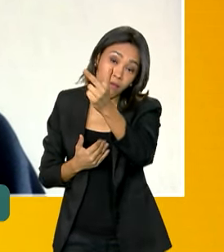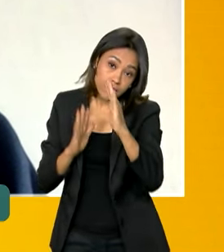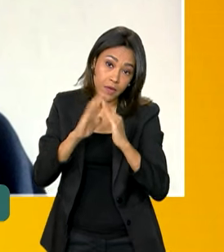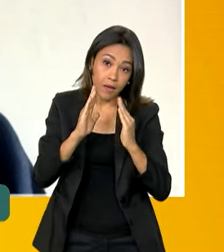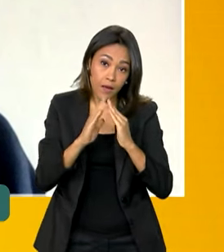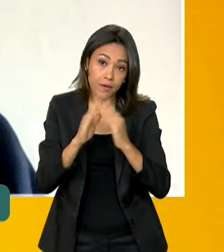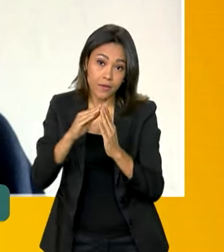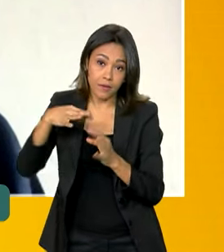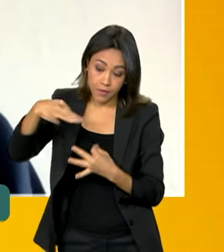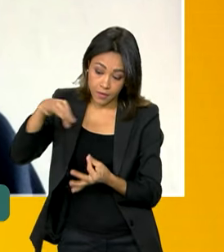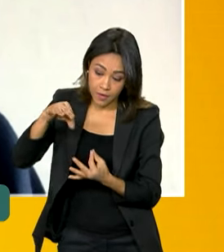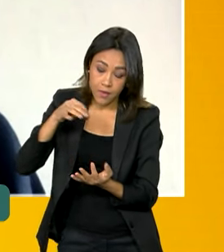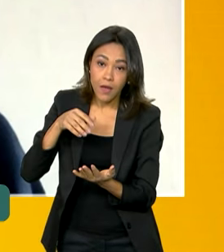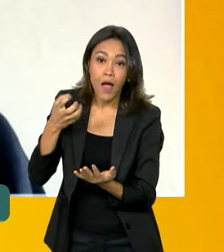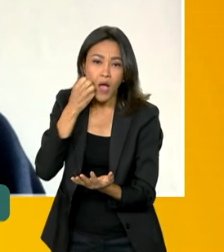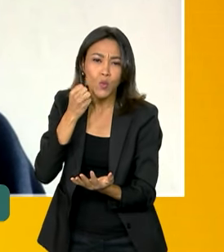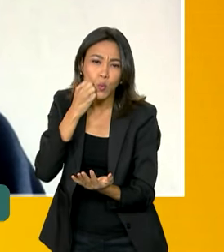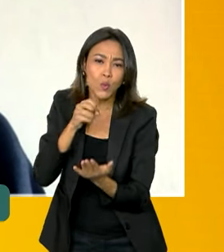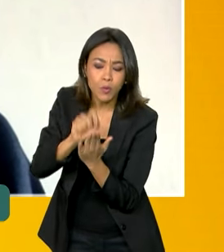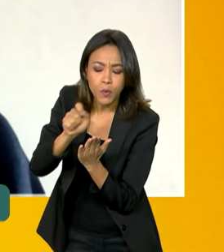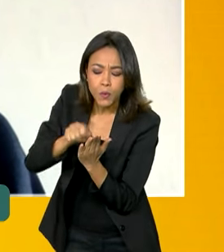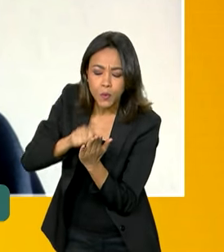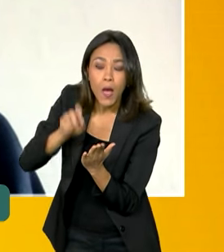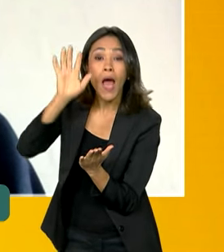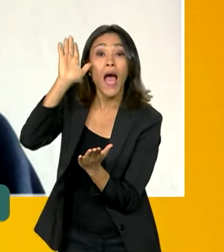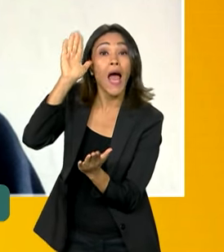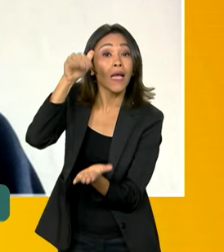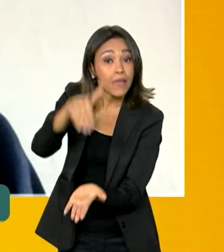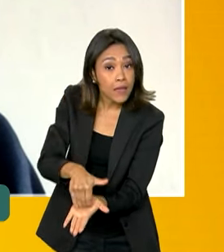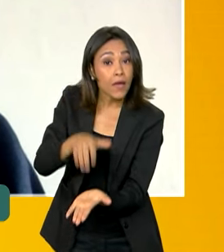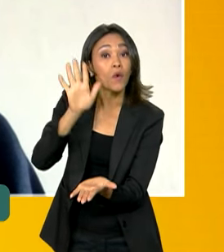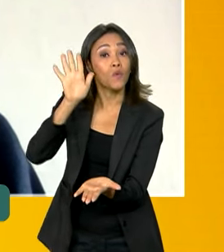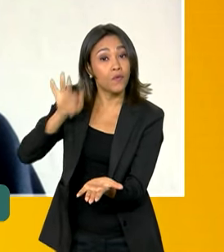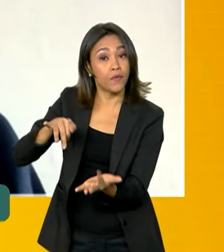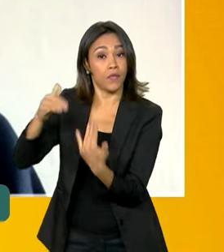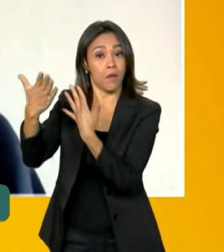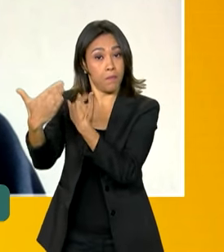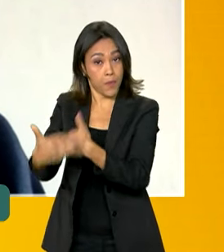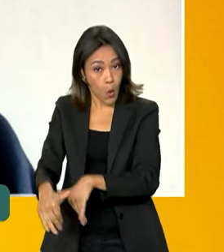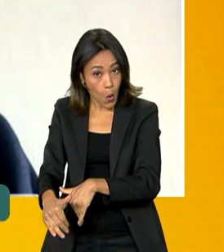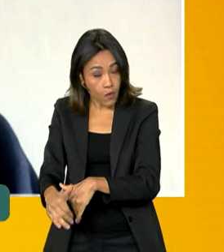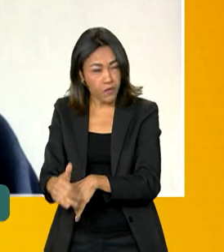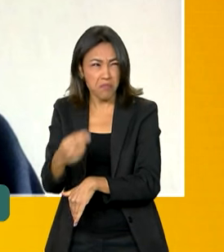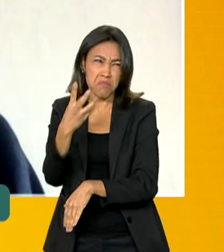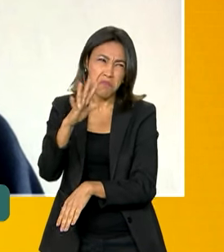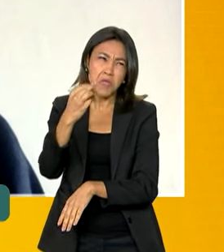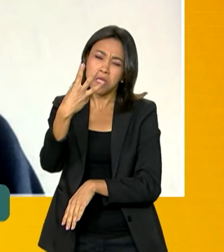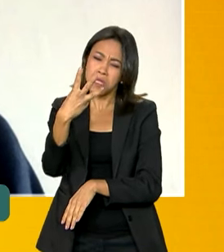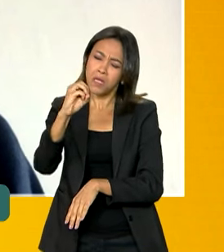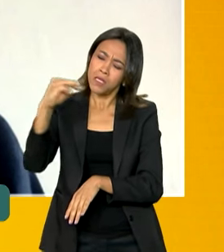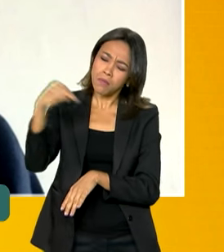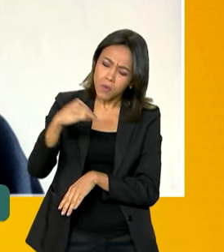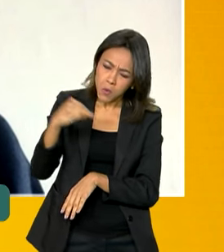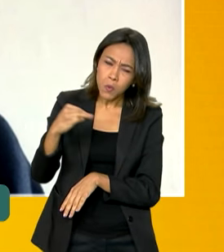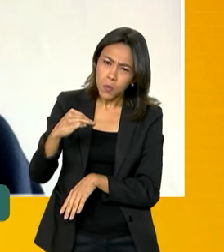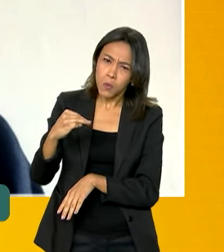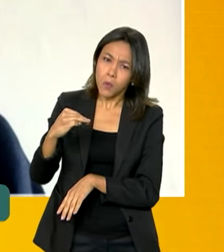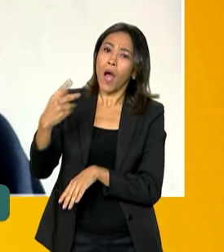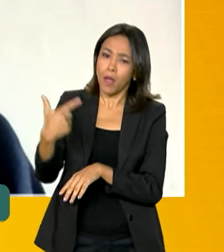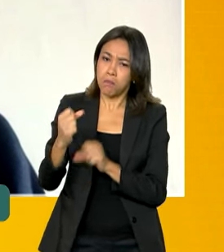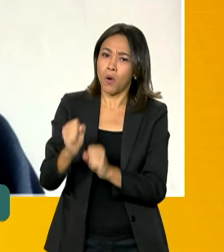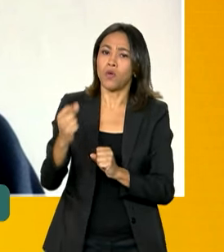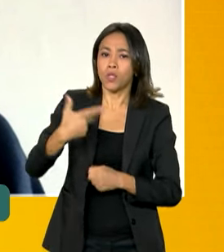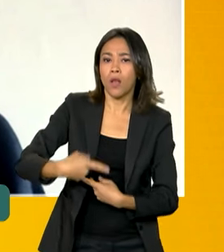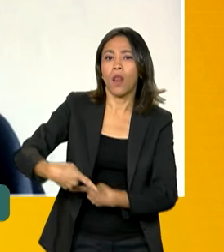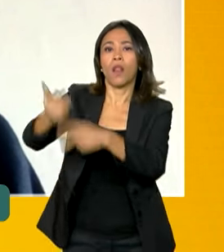resposta, ele vai ter que esperar até o final da prova, quando estiver na meia hora final, aí ele pode sim sair levando em